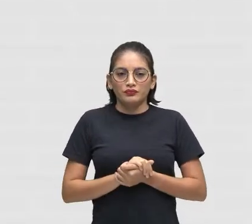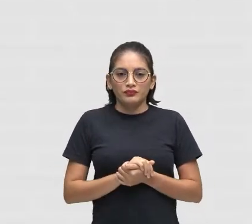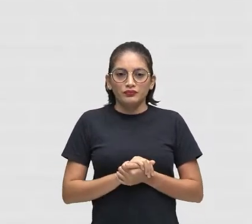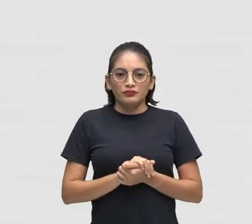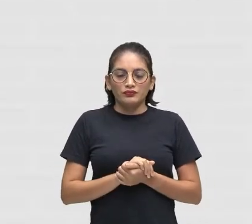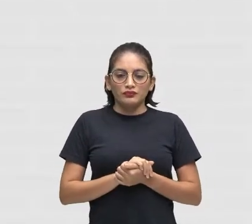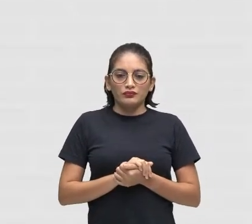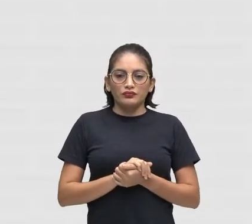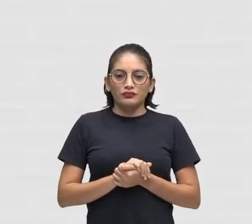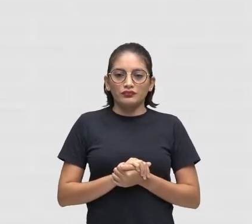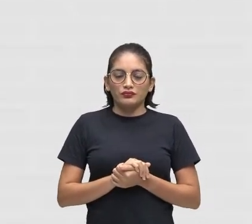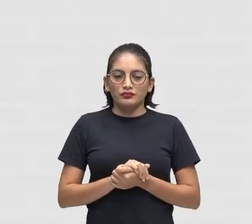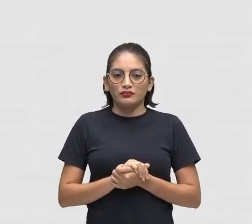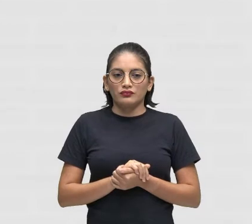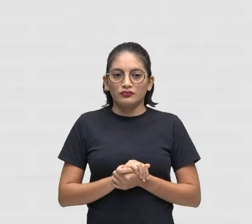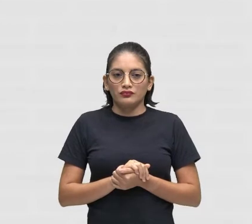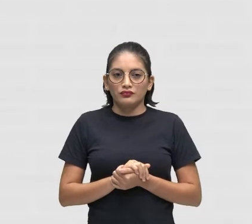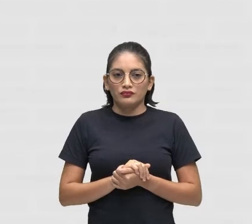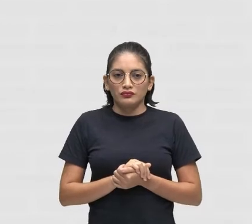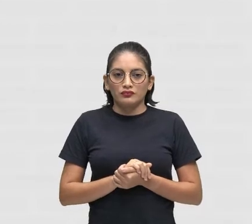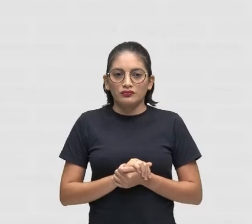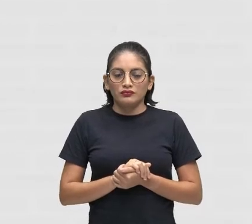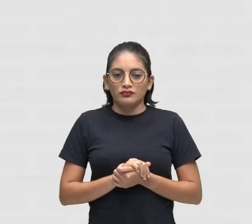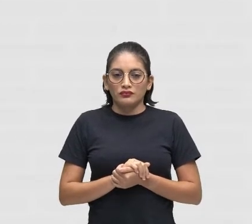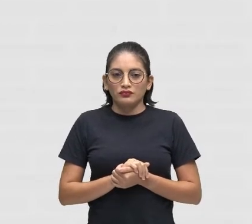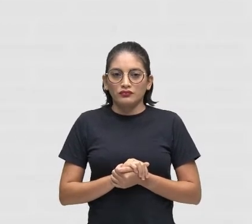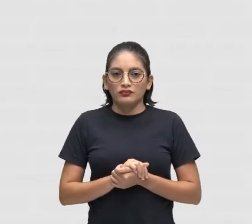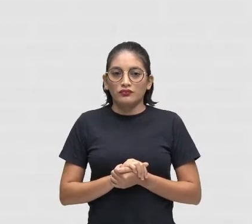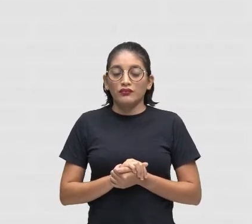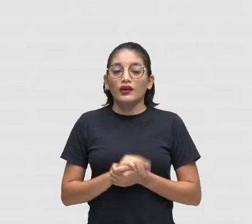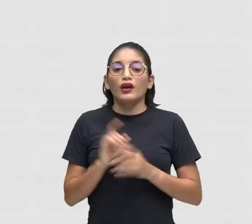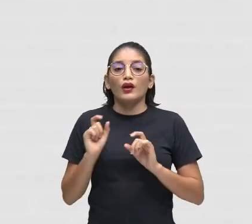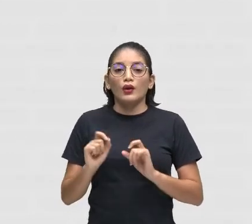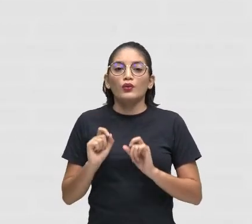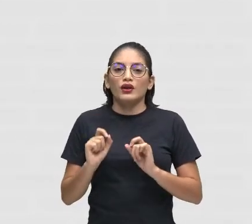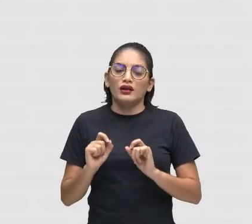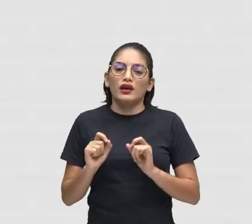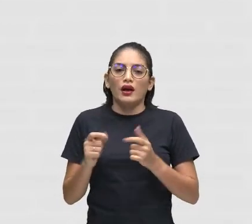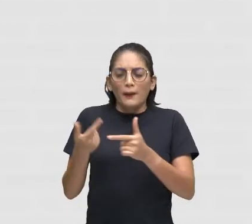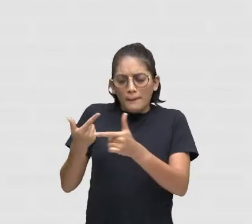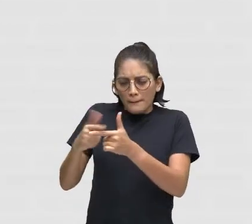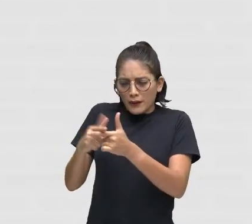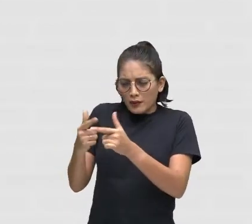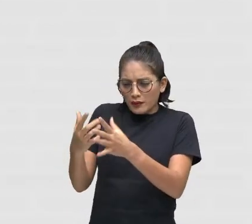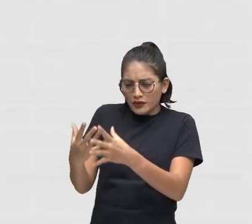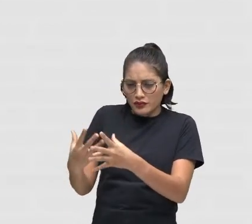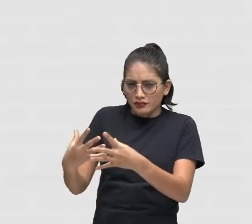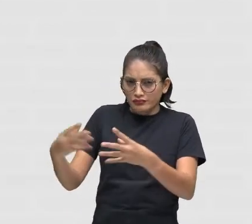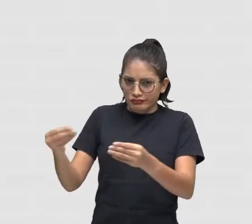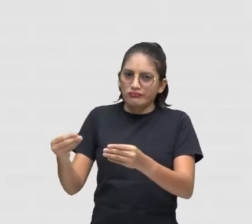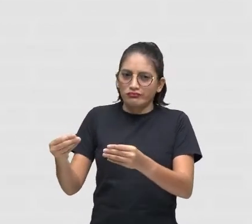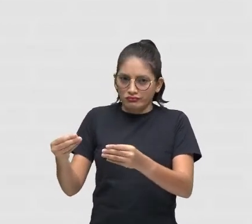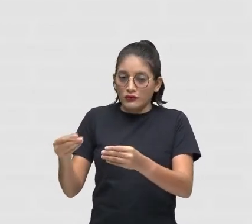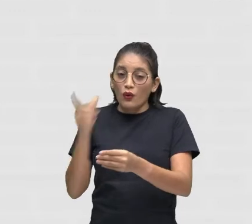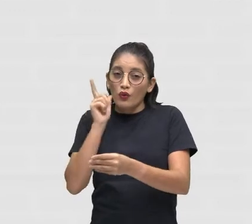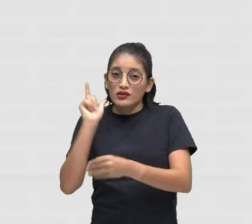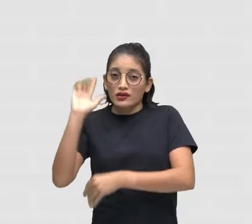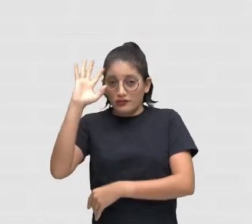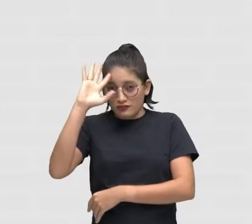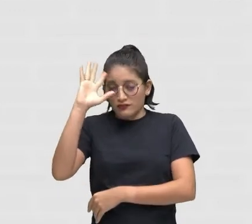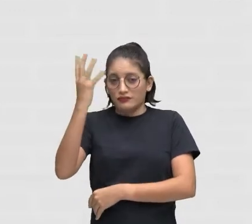A mediação De conflitos Né Mediação De conflitos